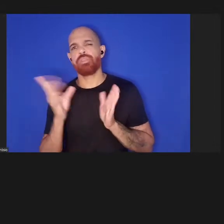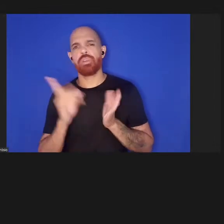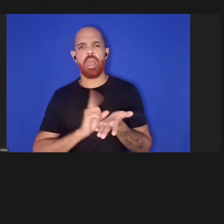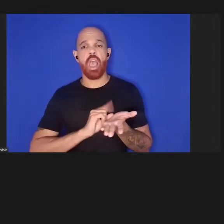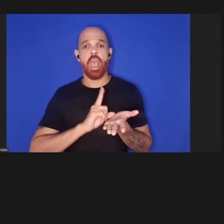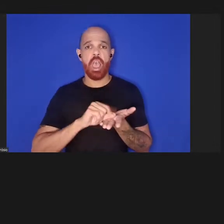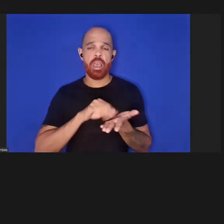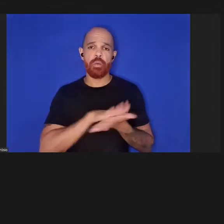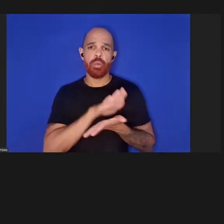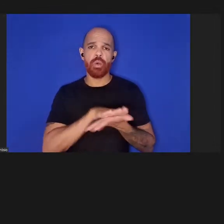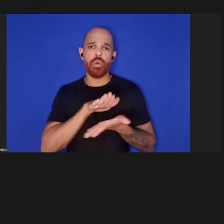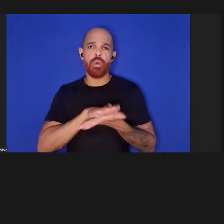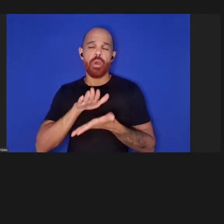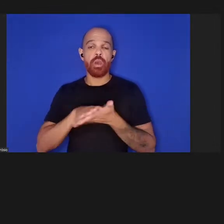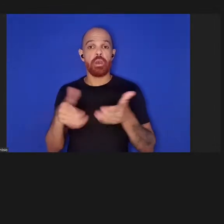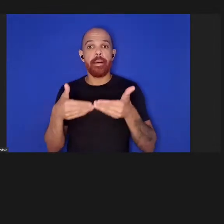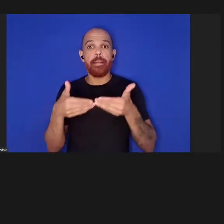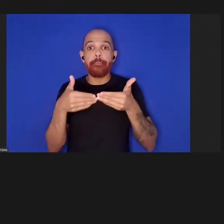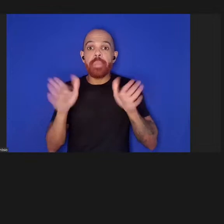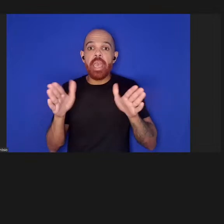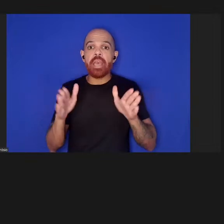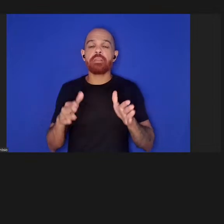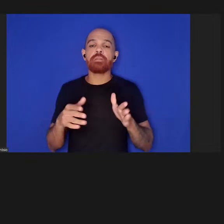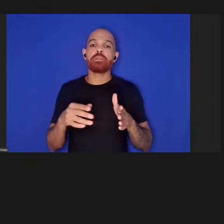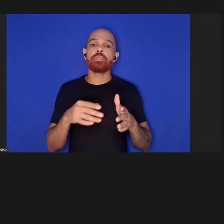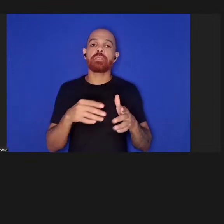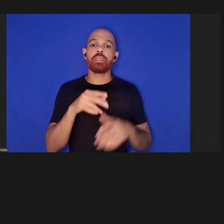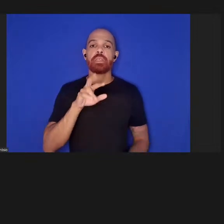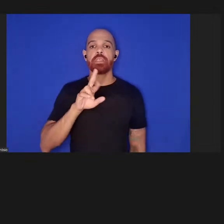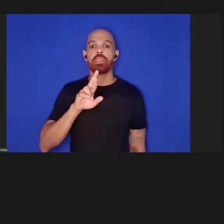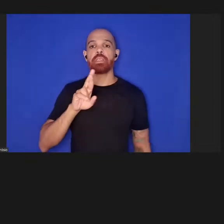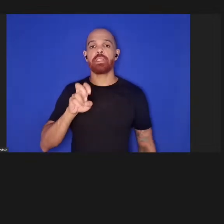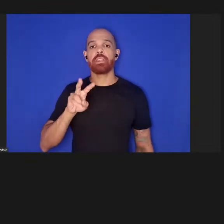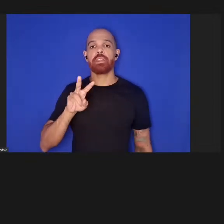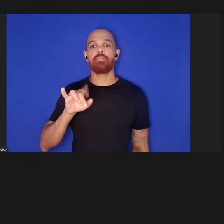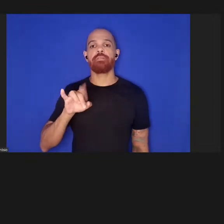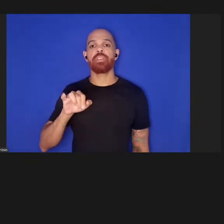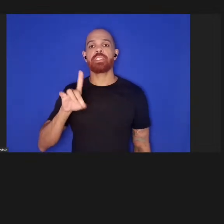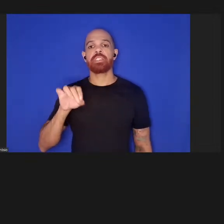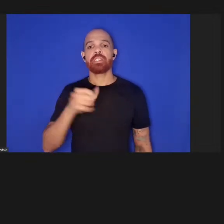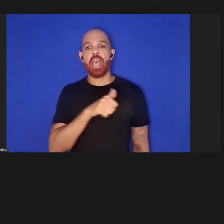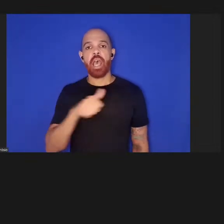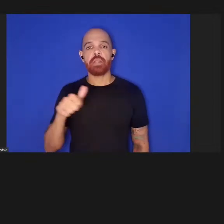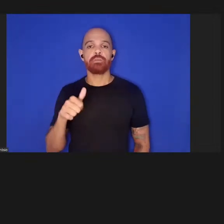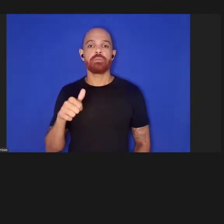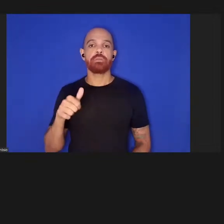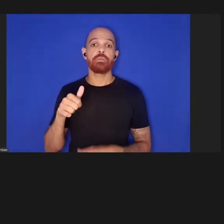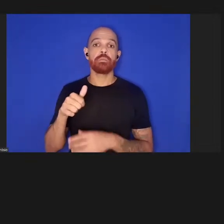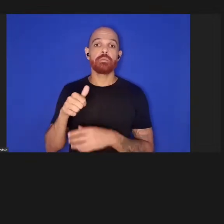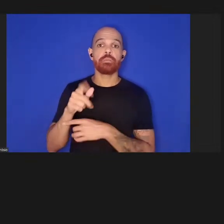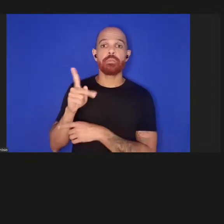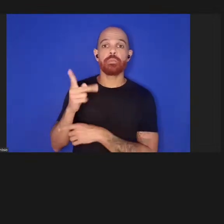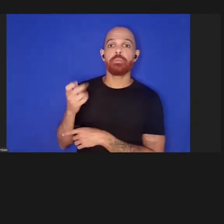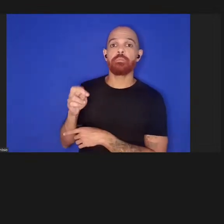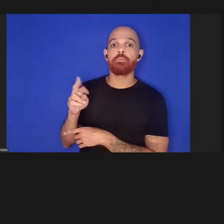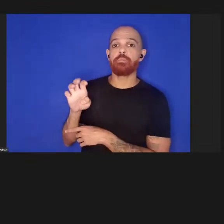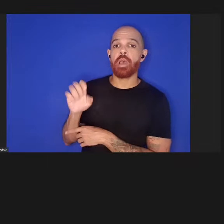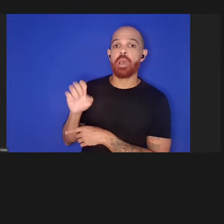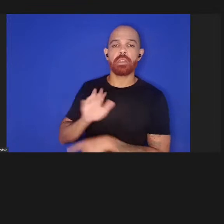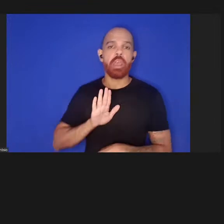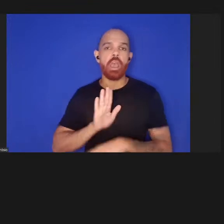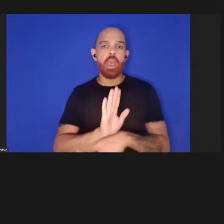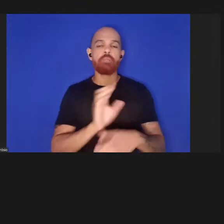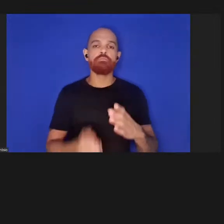são abertos e revisados por pares e que contribuíram para o desenvolvimento de um corpo de